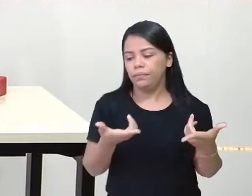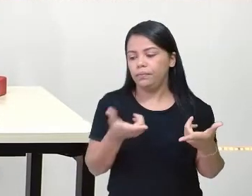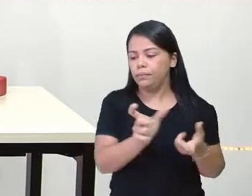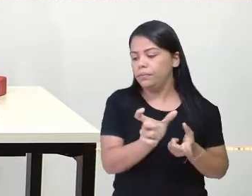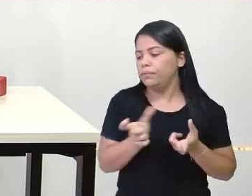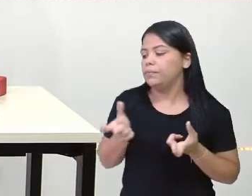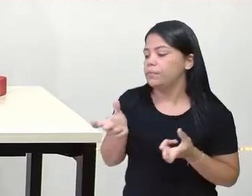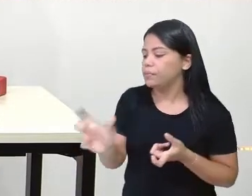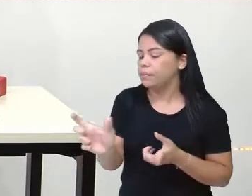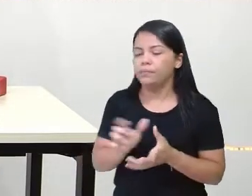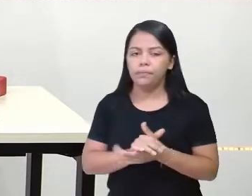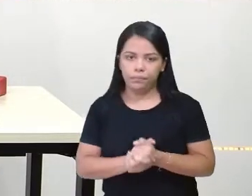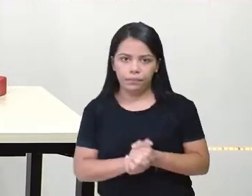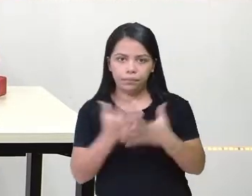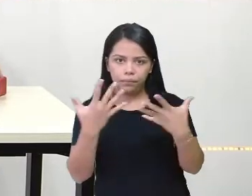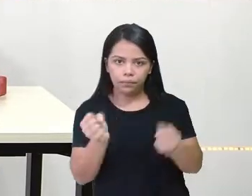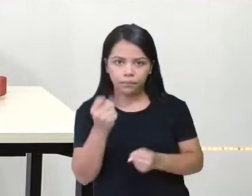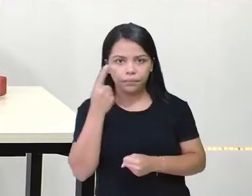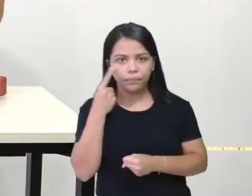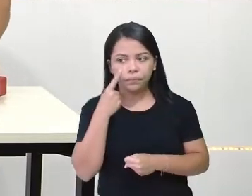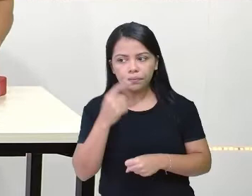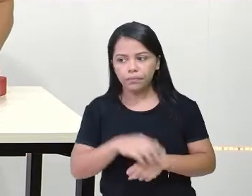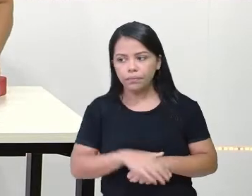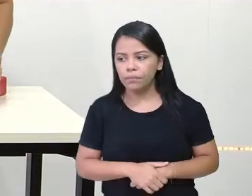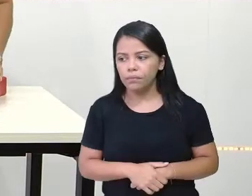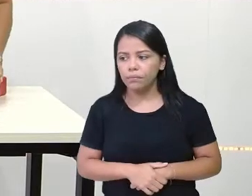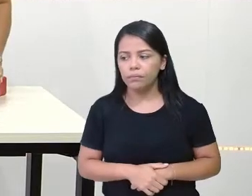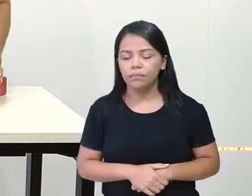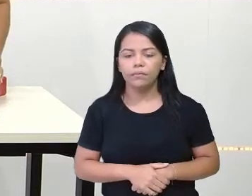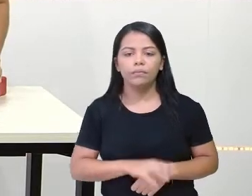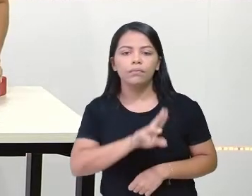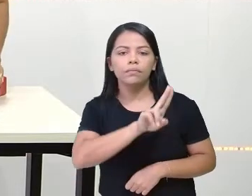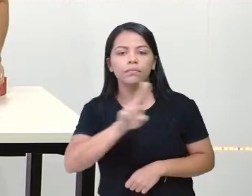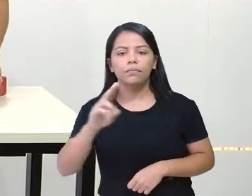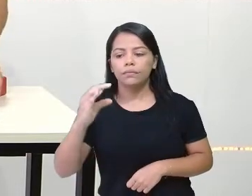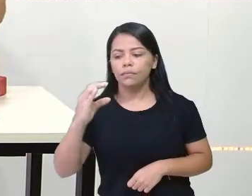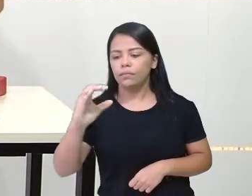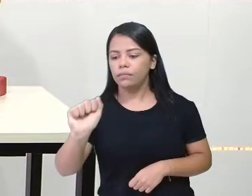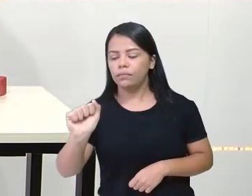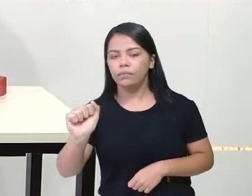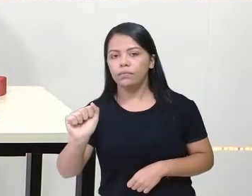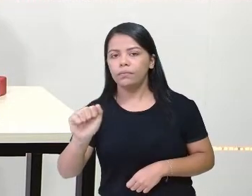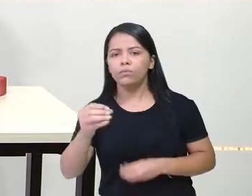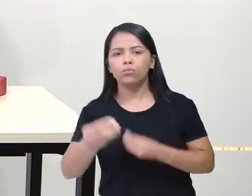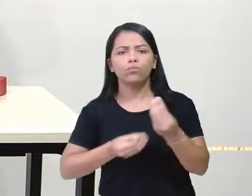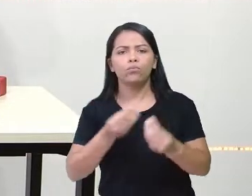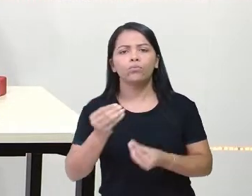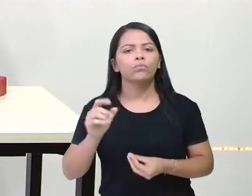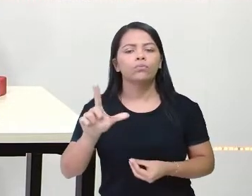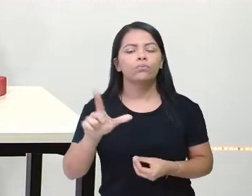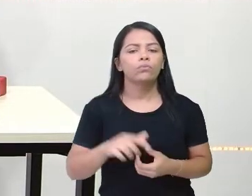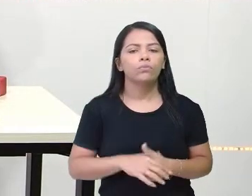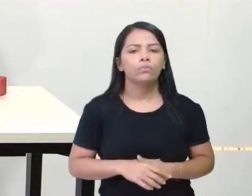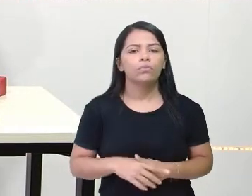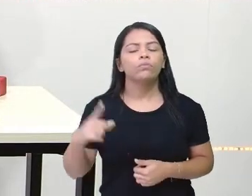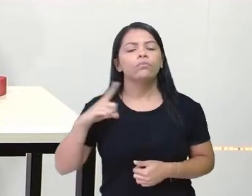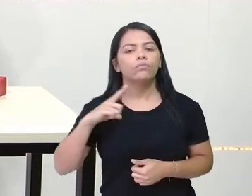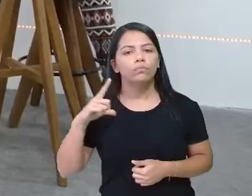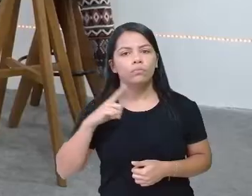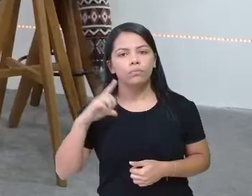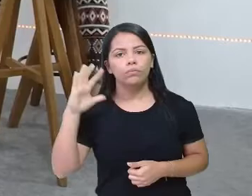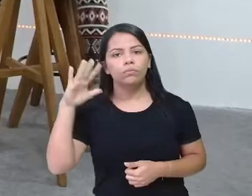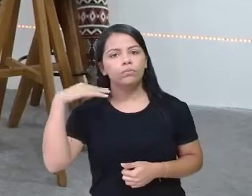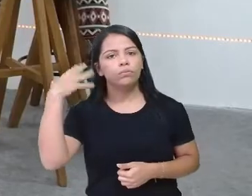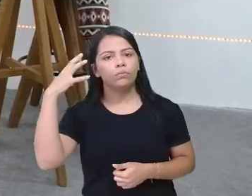Cá, Cá, lã. Como é que é lã? Eu acho que tem o som de três letrinhas aí, não tem? Tem.